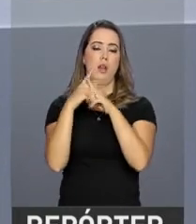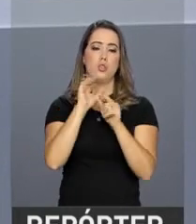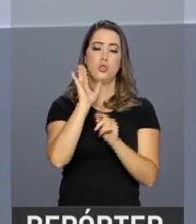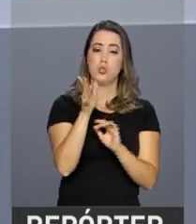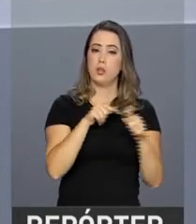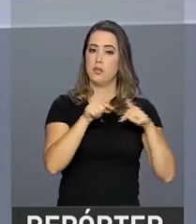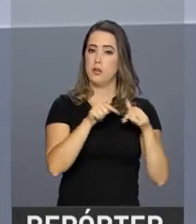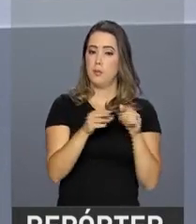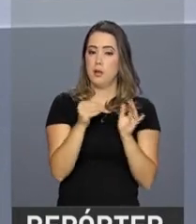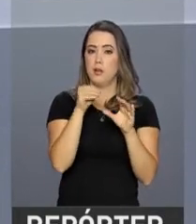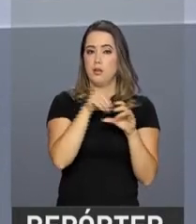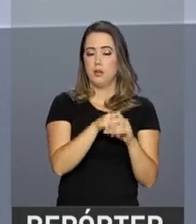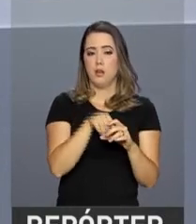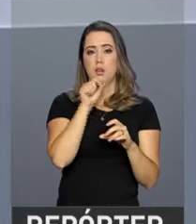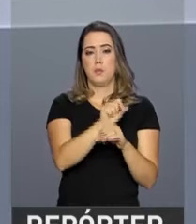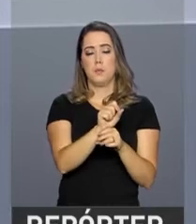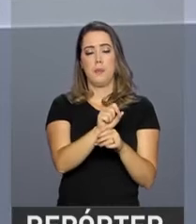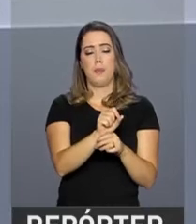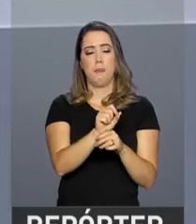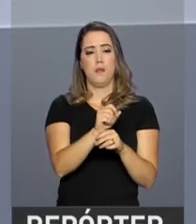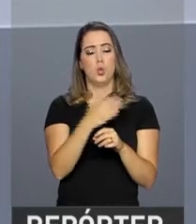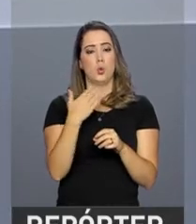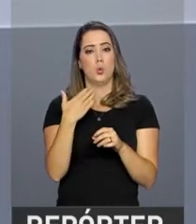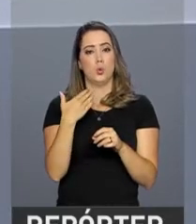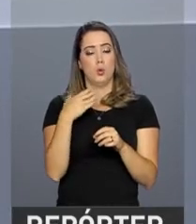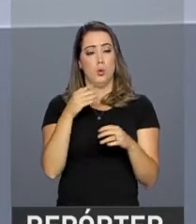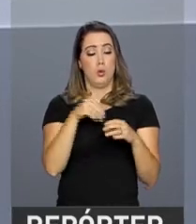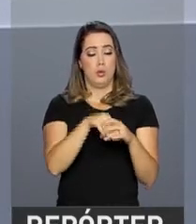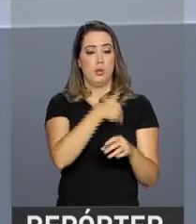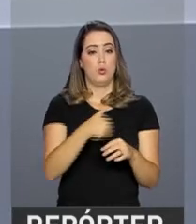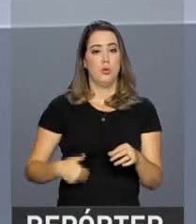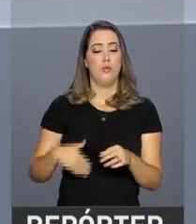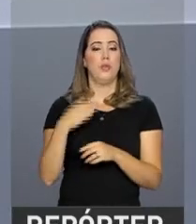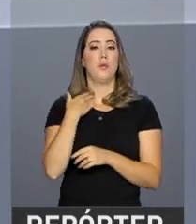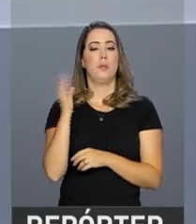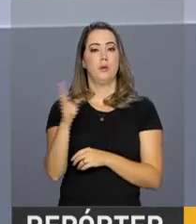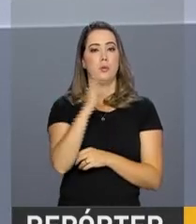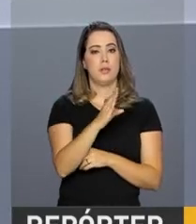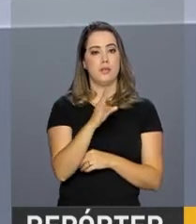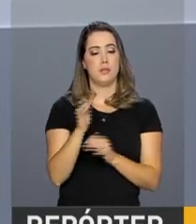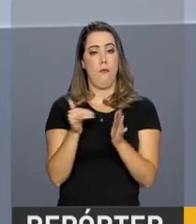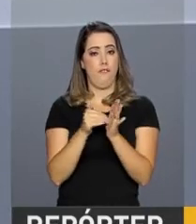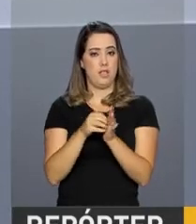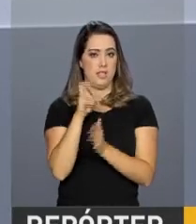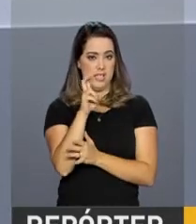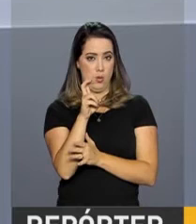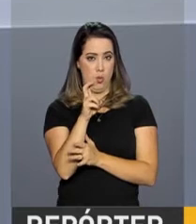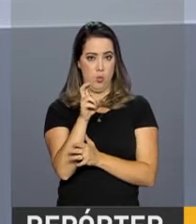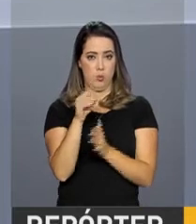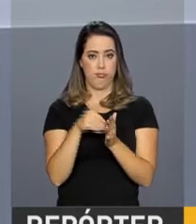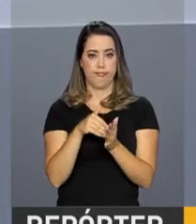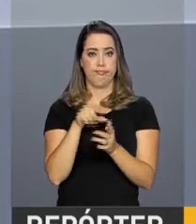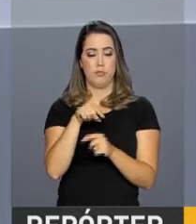os servidores públicos com inscrições de final 5 recebem pelo Banco do Brasil. O Ministério do Trabalho vai liberar mais de 2